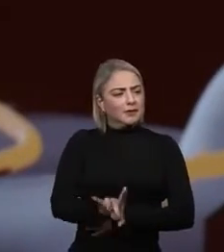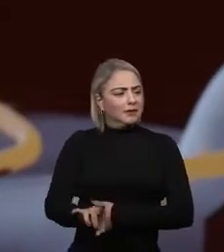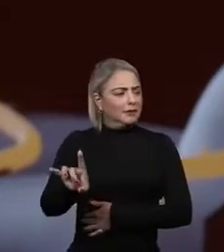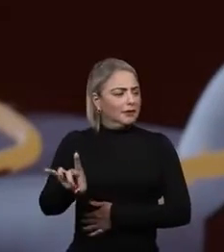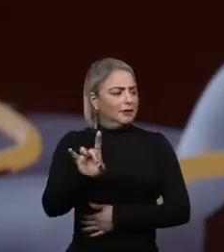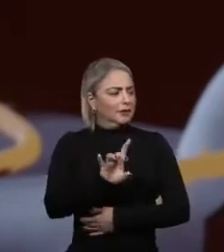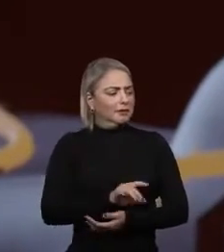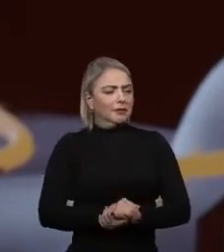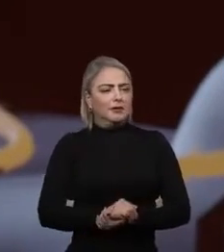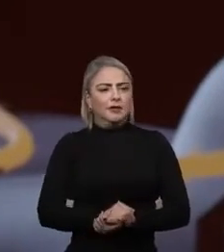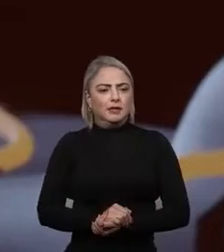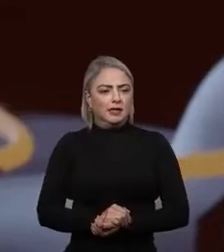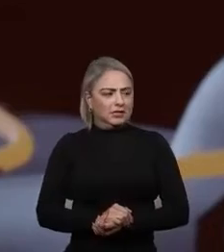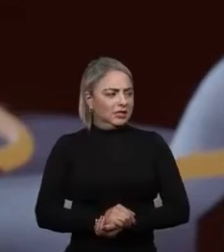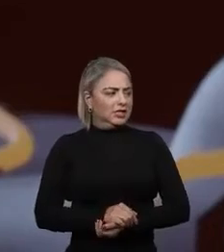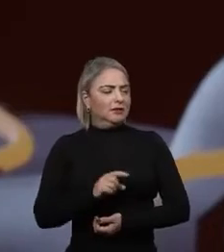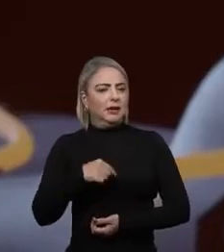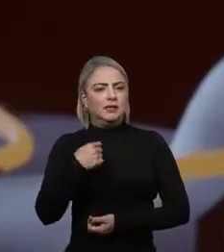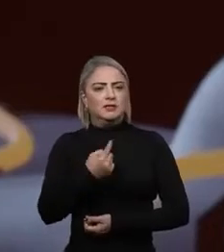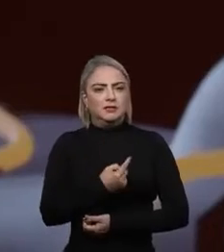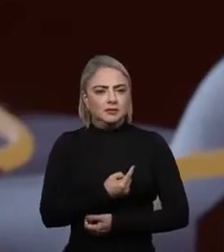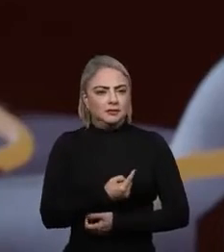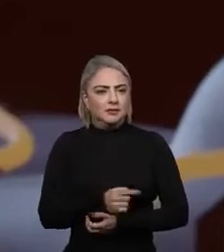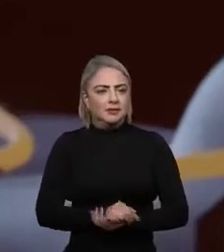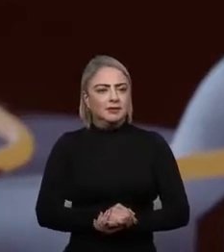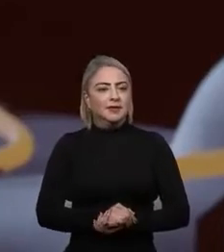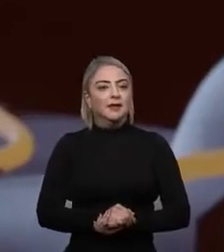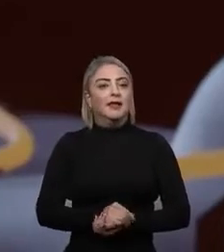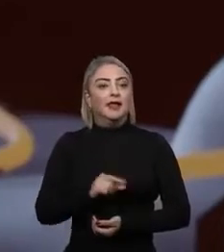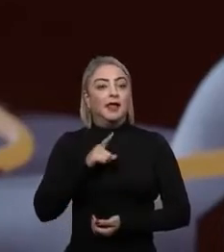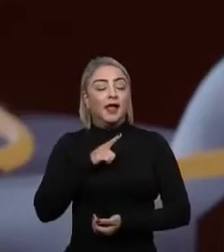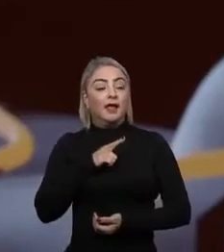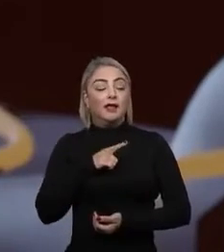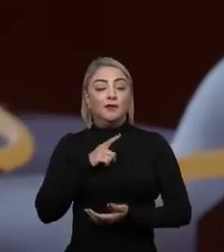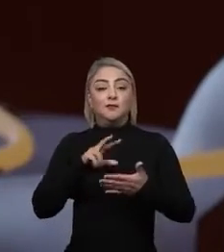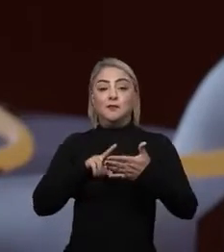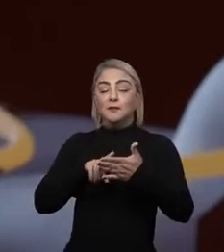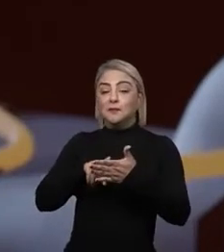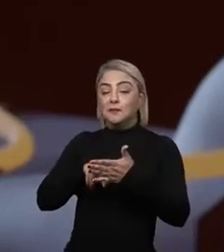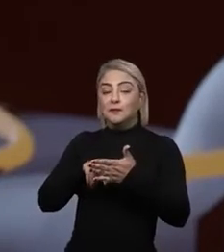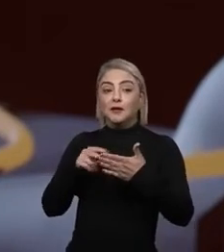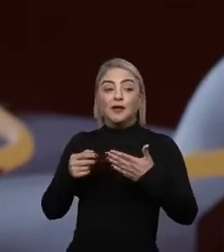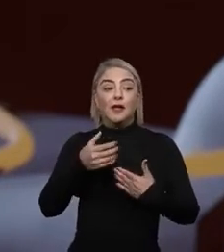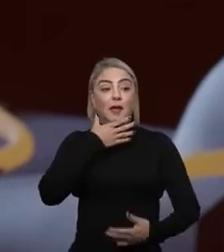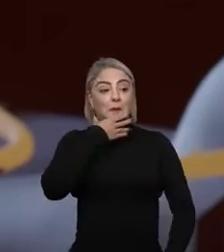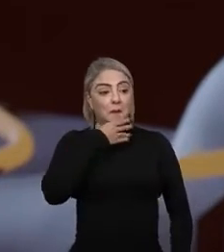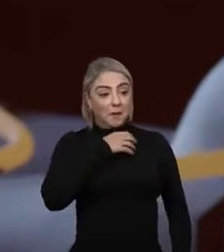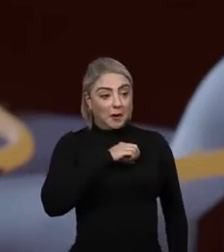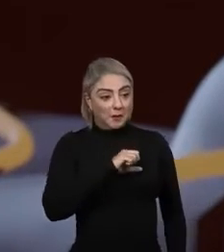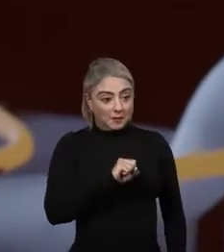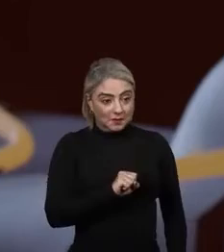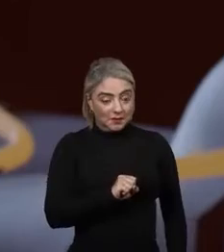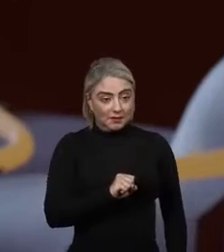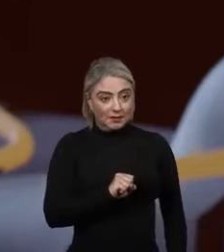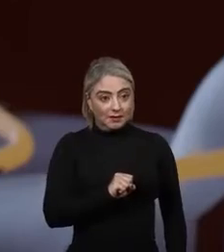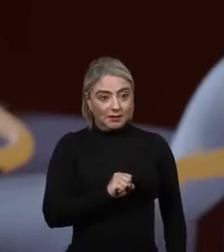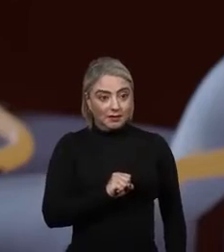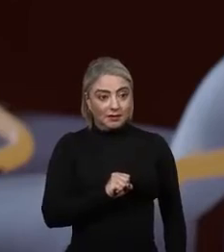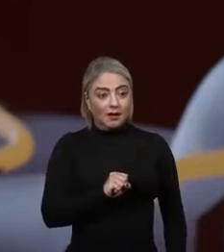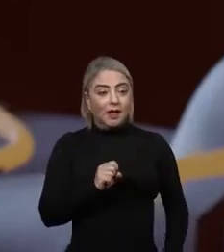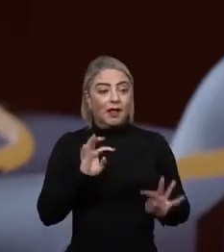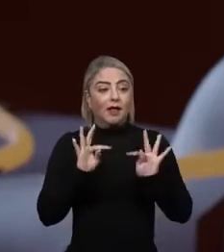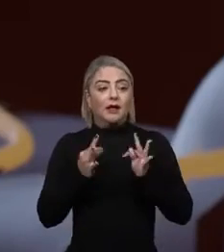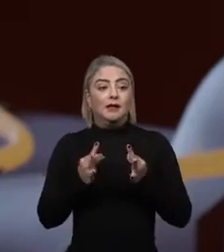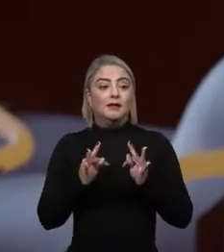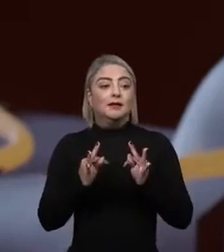transformação daquilo que nós queremos entregar. E aí eu vou parafrasear o Paulo Freire dizendo o seguinte, a tecnologia